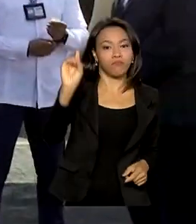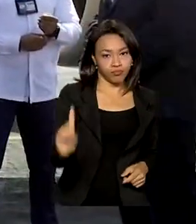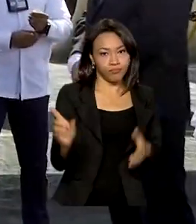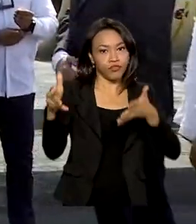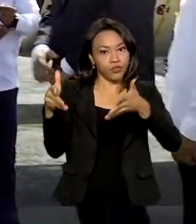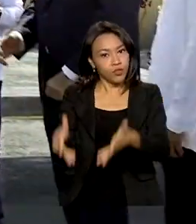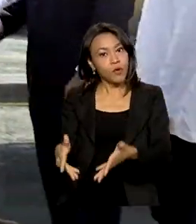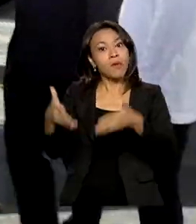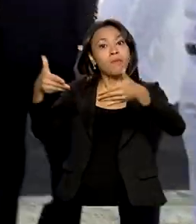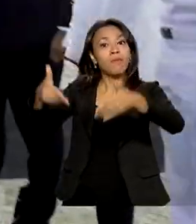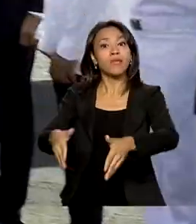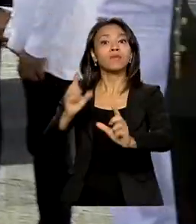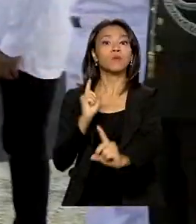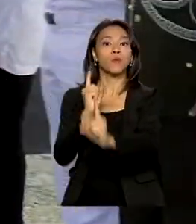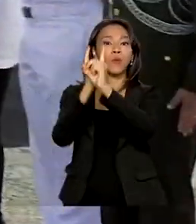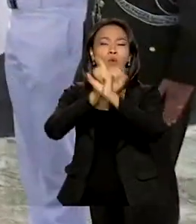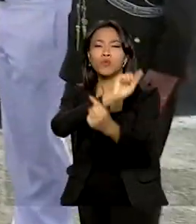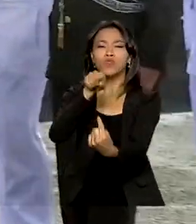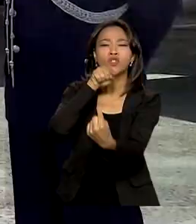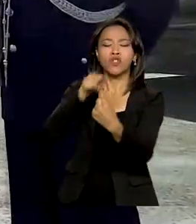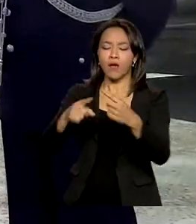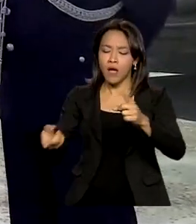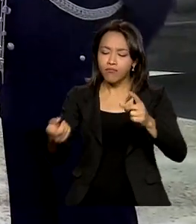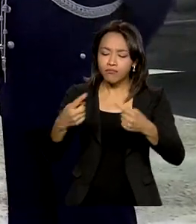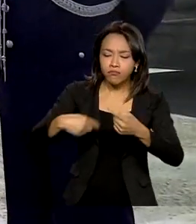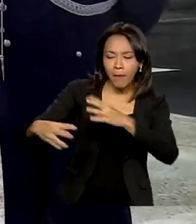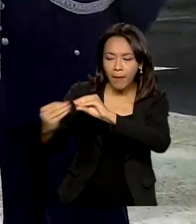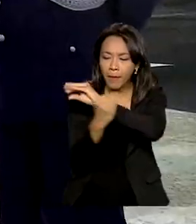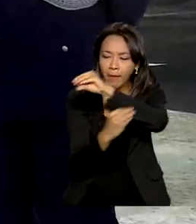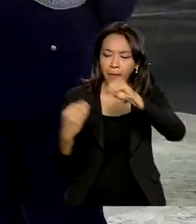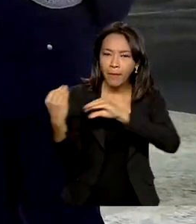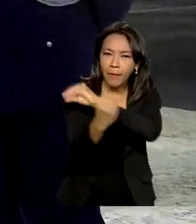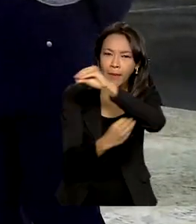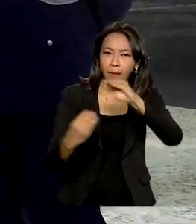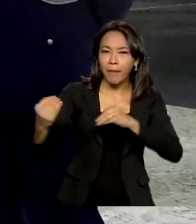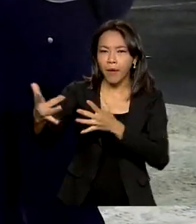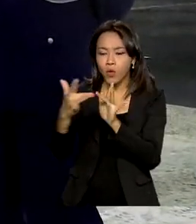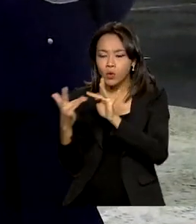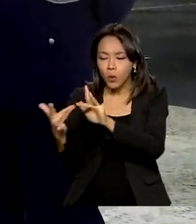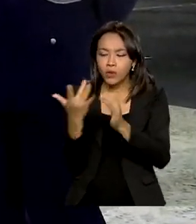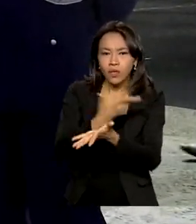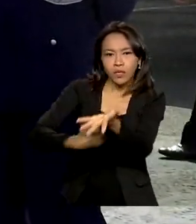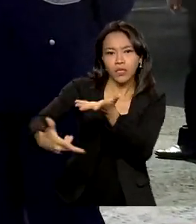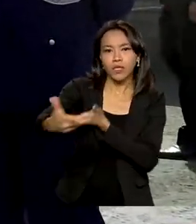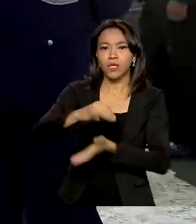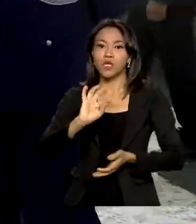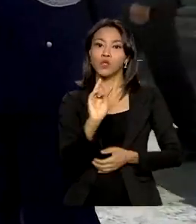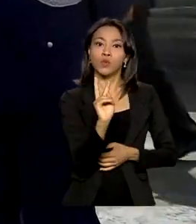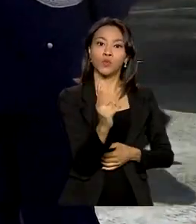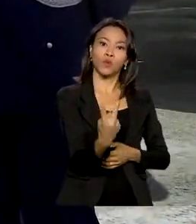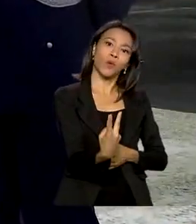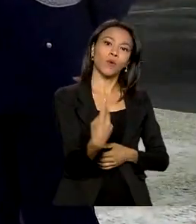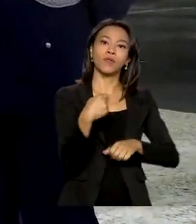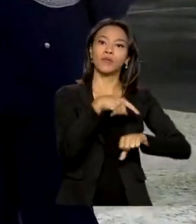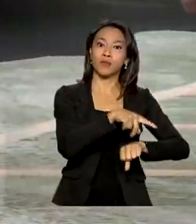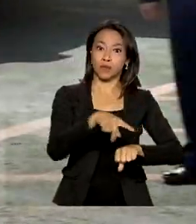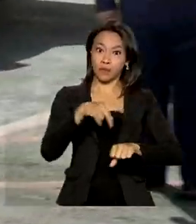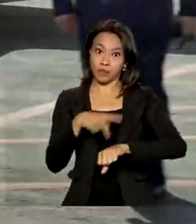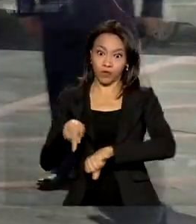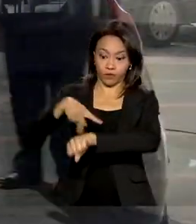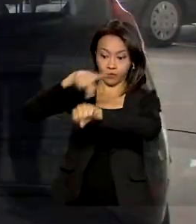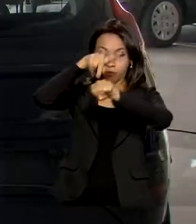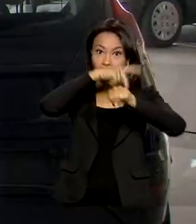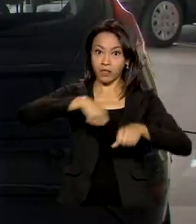O objetivo é intensificar o diálogo interno e as relações econômicas entre os países sul-americanos.